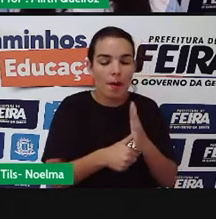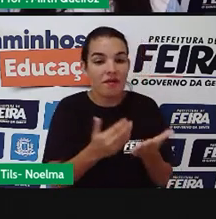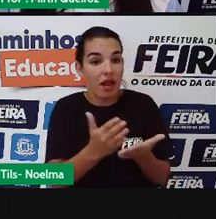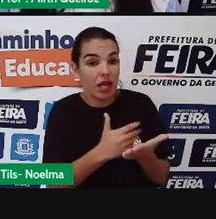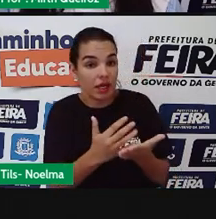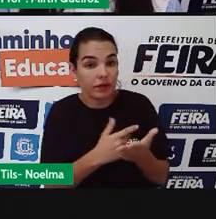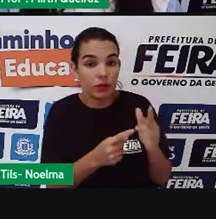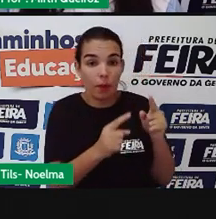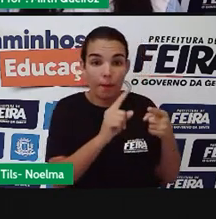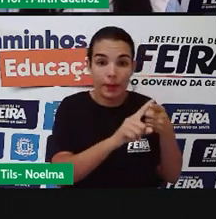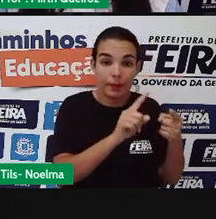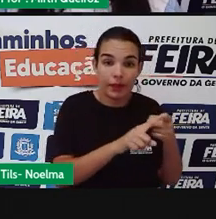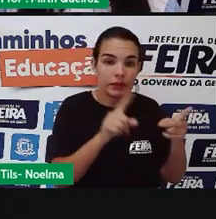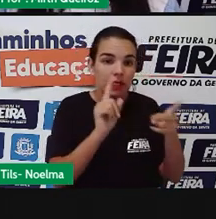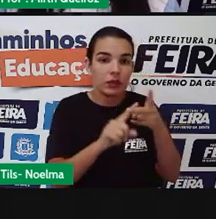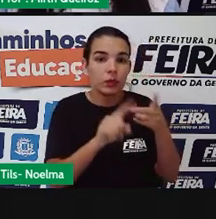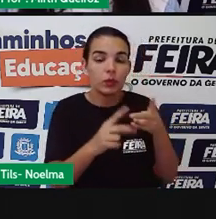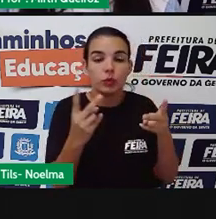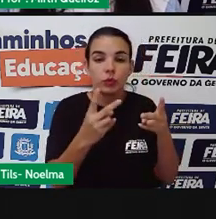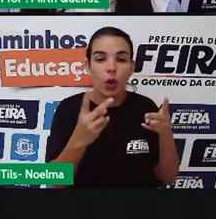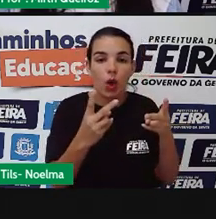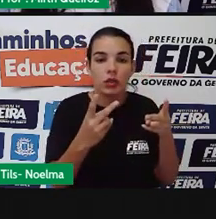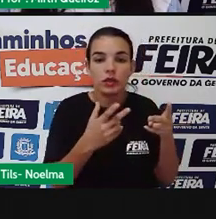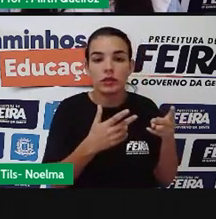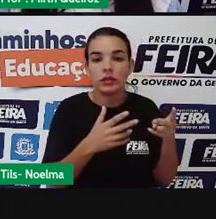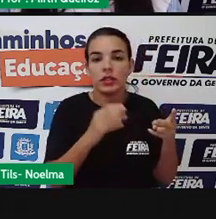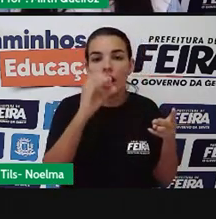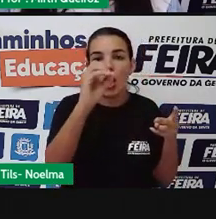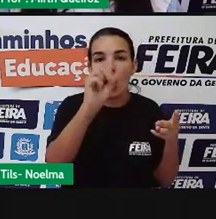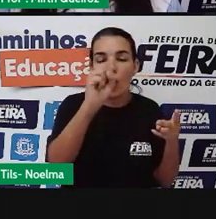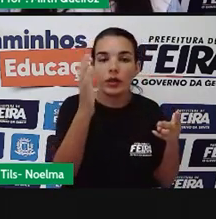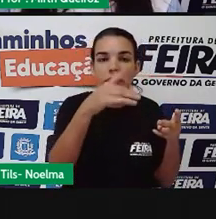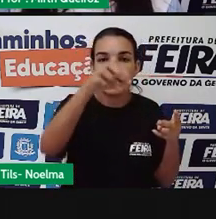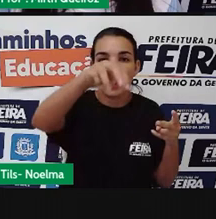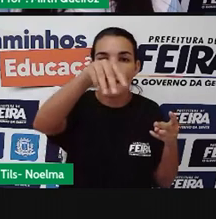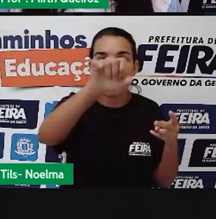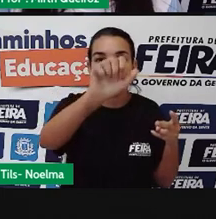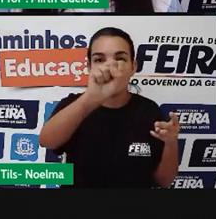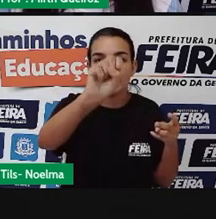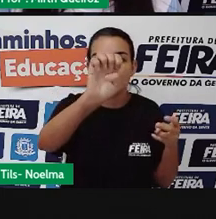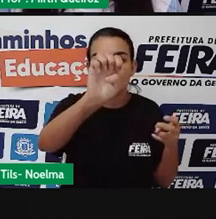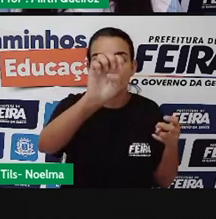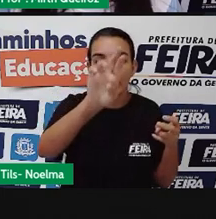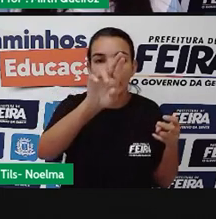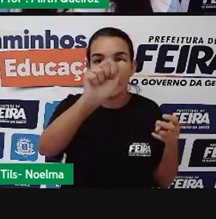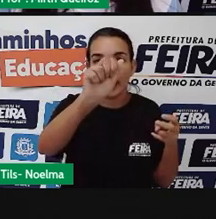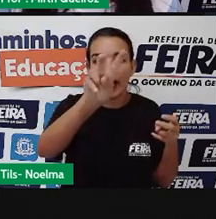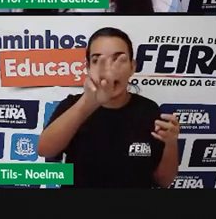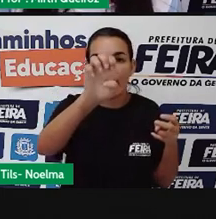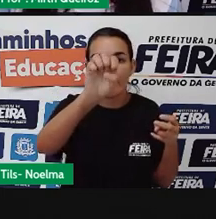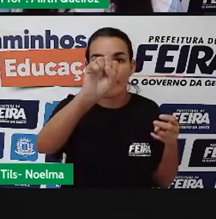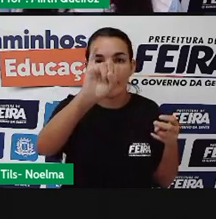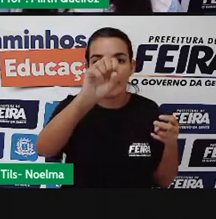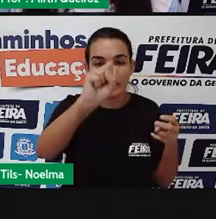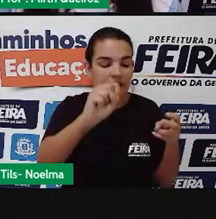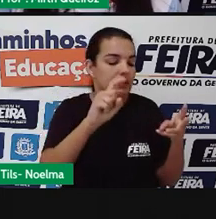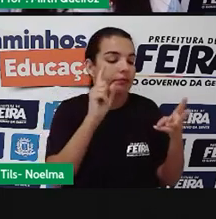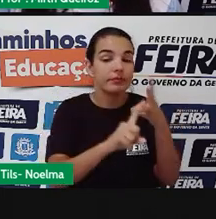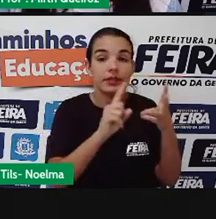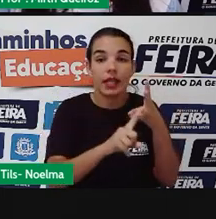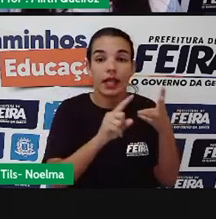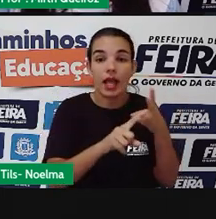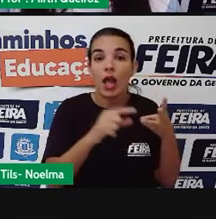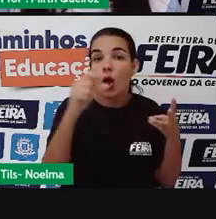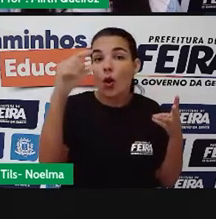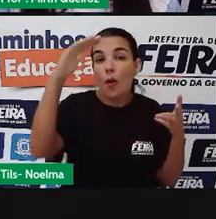ele. O Pequeno Príncipe também é uma obra de arte que é lida por crianças, por adultos, não tem idade